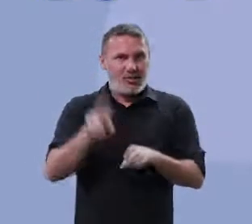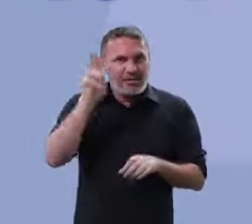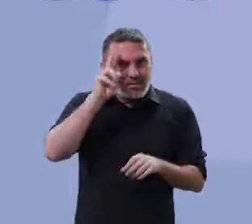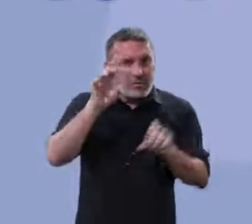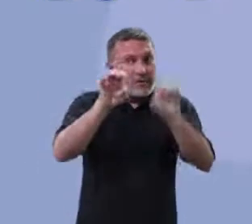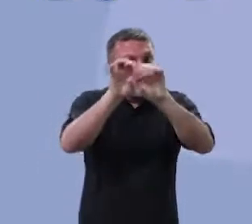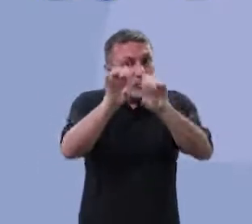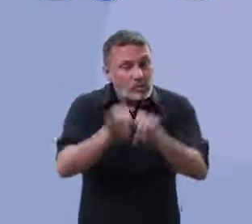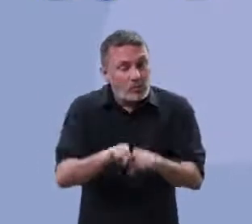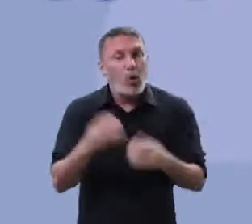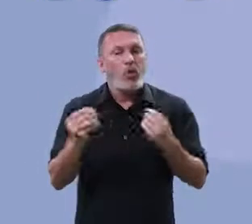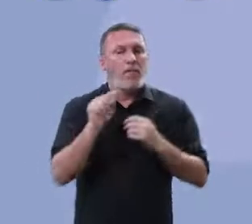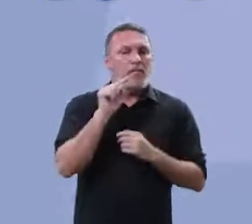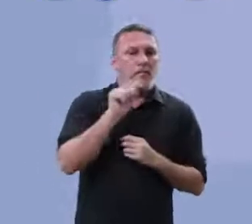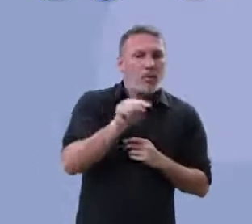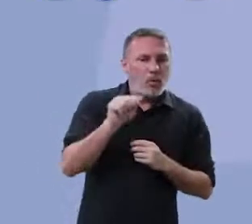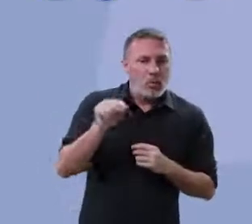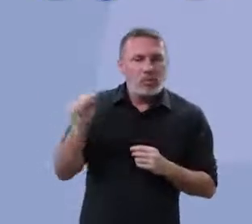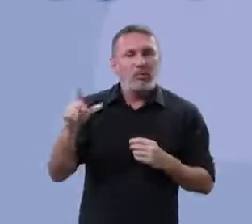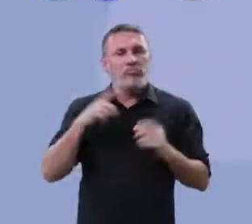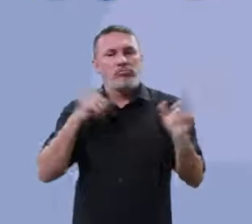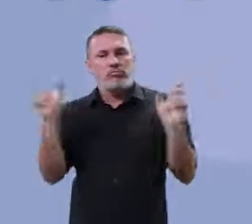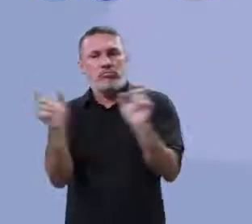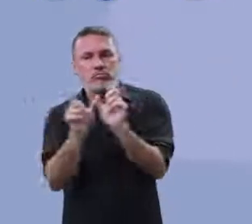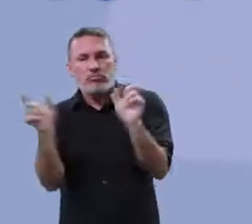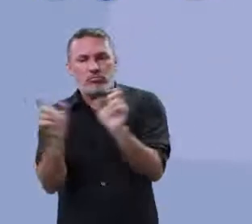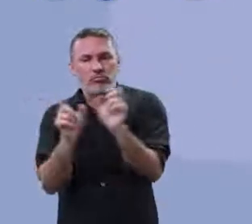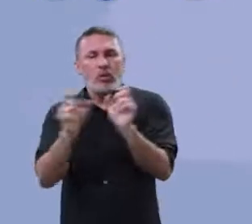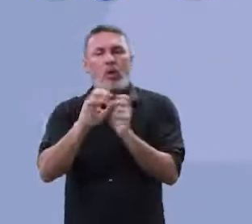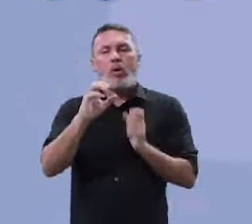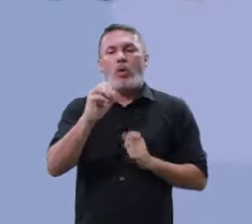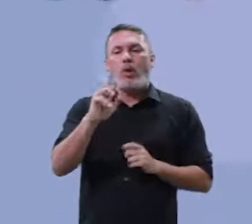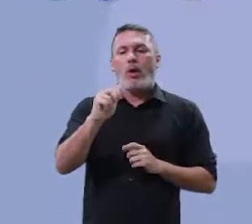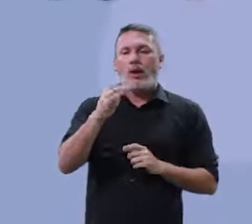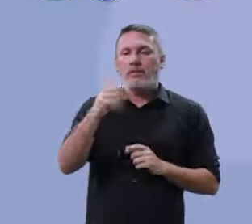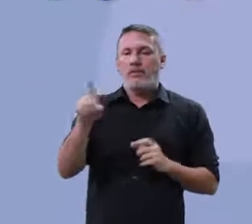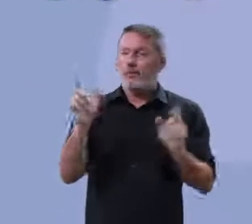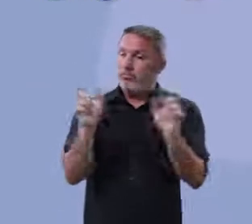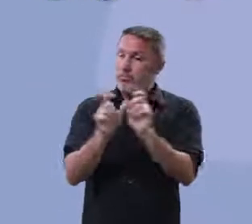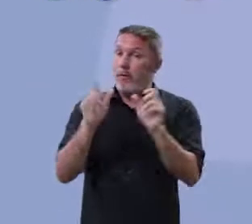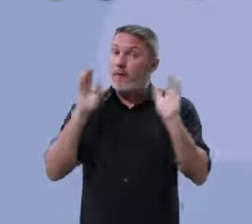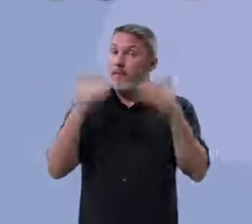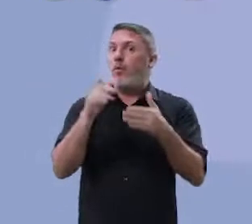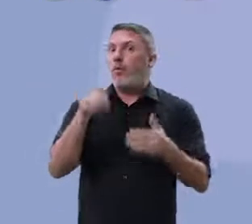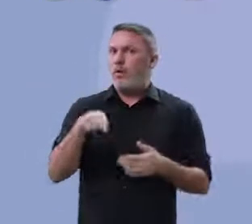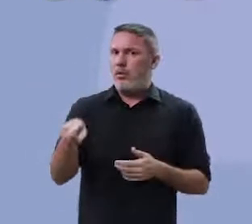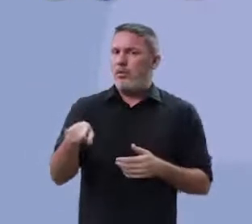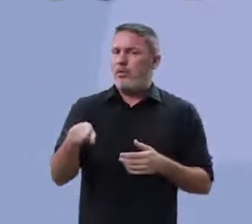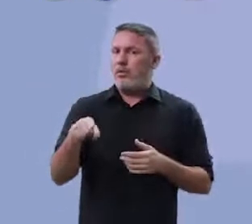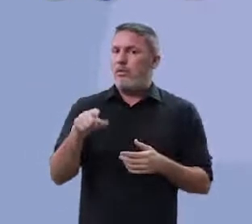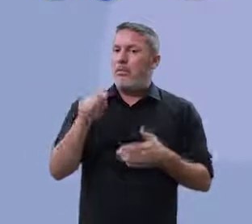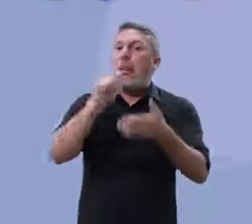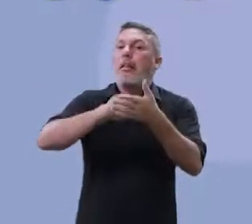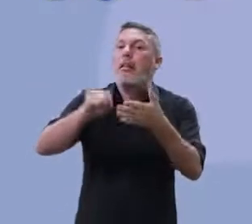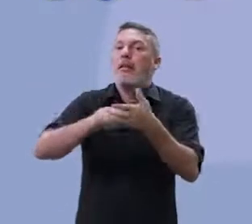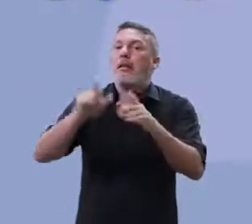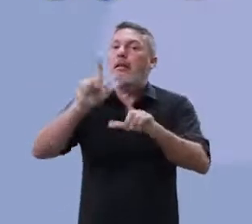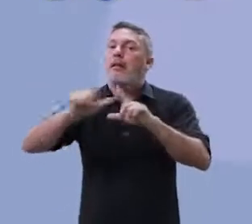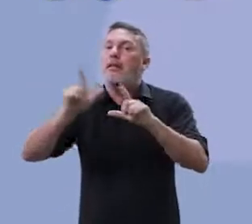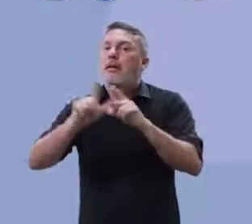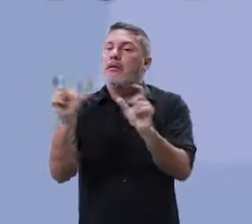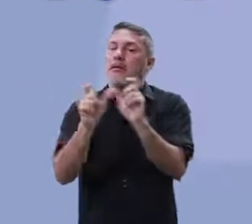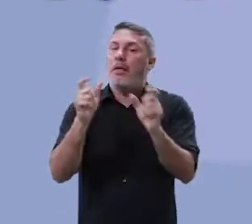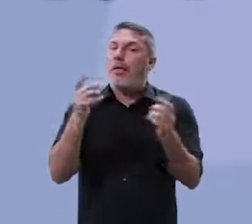estrutura, a questão da pontuação, da justaposição das orações. O nosso foco é trabalhar isso aí. Nós vamos trabalhar a ortografia ainda.